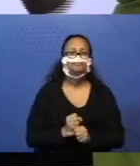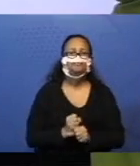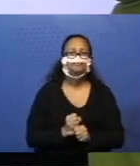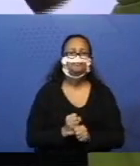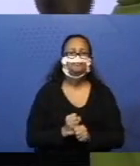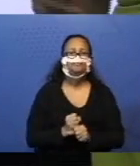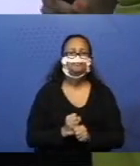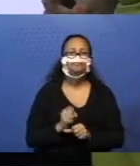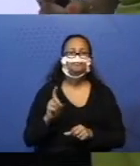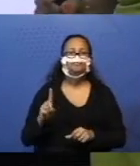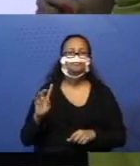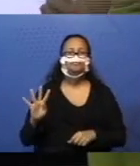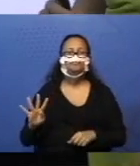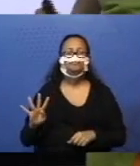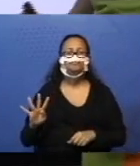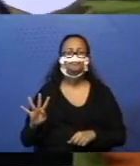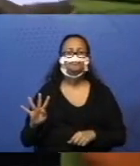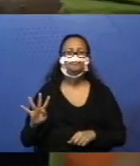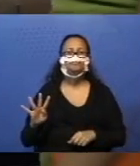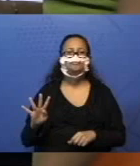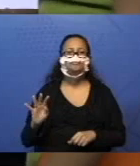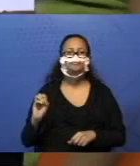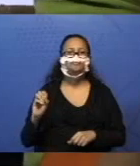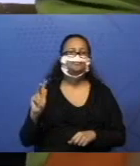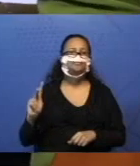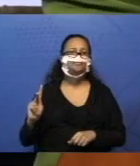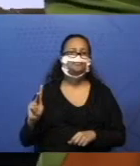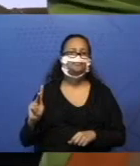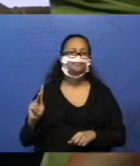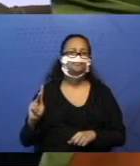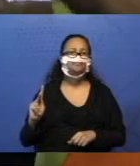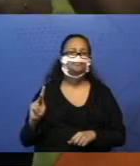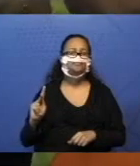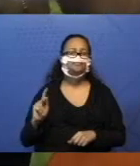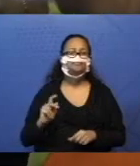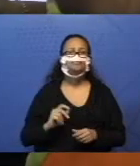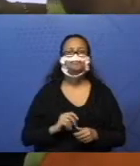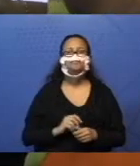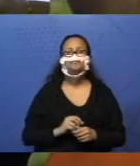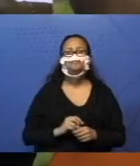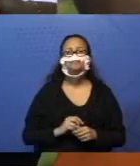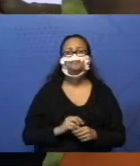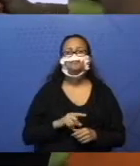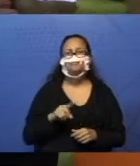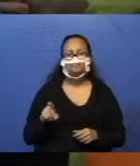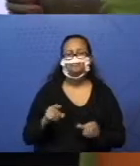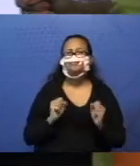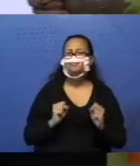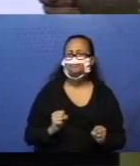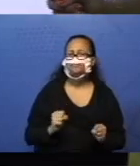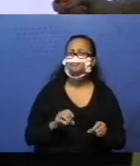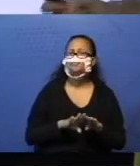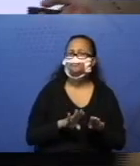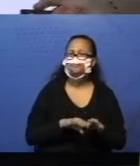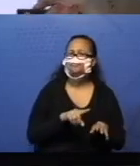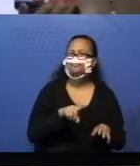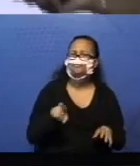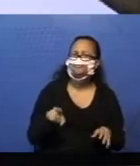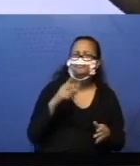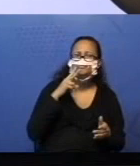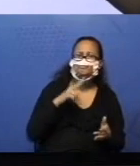doze, treze, quatorze. Ok. Posso deixar a minha segunda também. Você pode deixar a sua aí? Você conferiu?